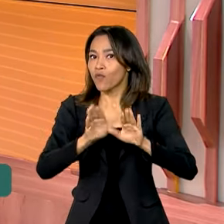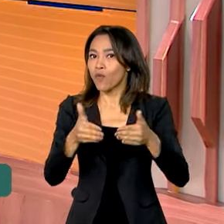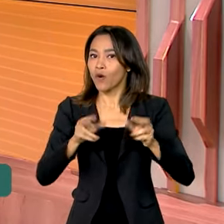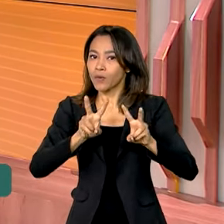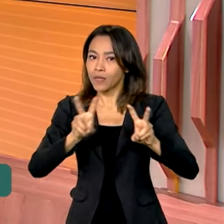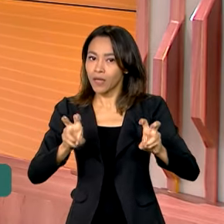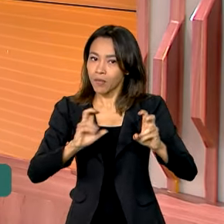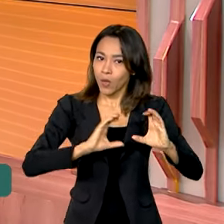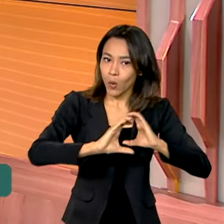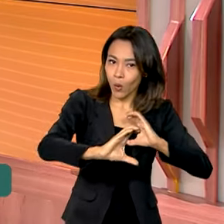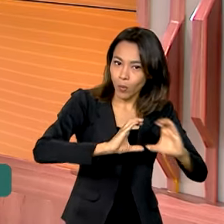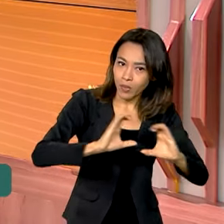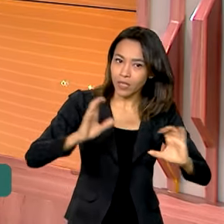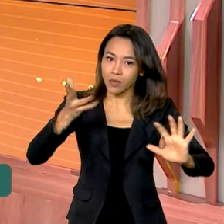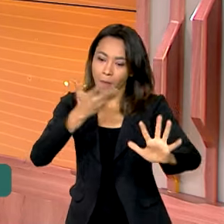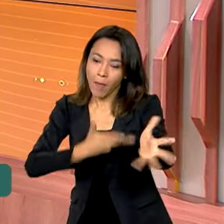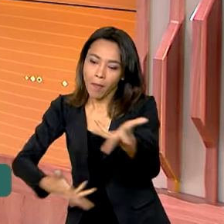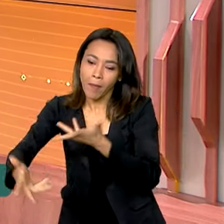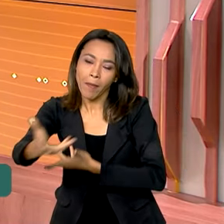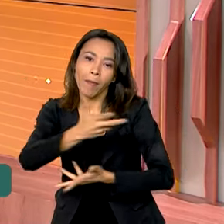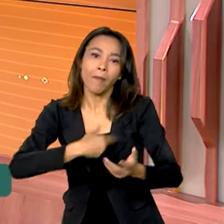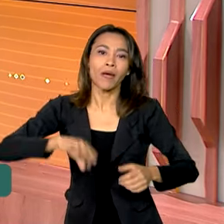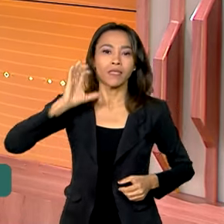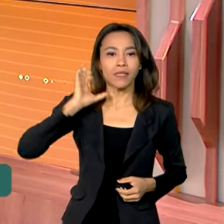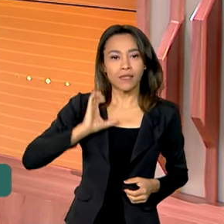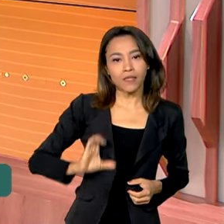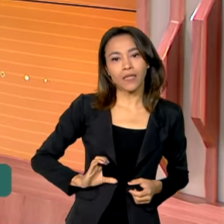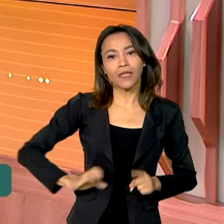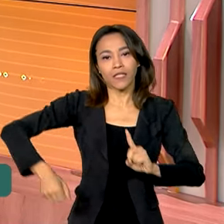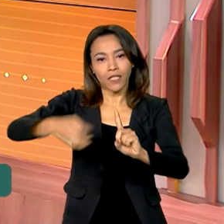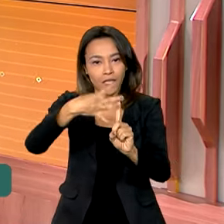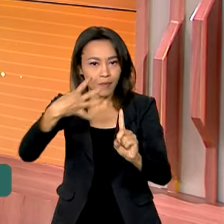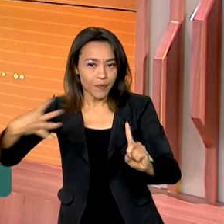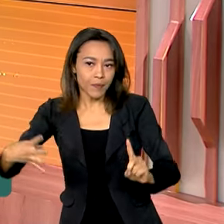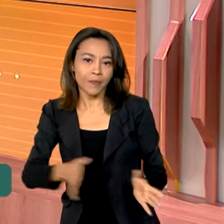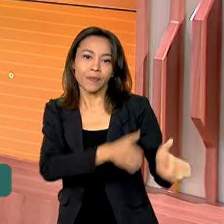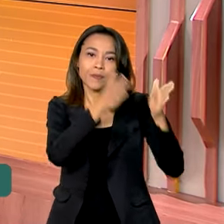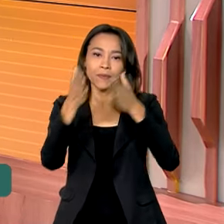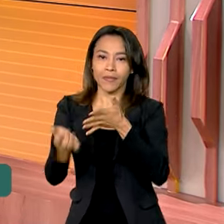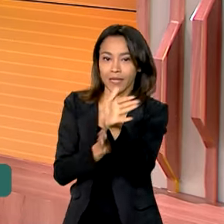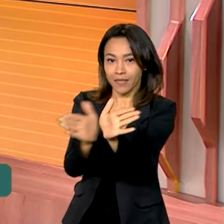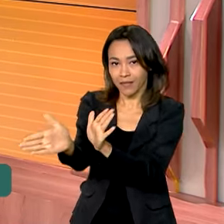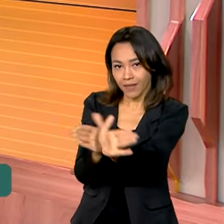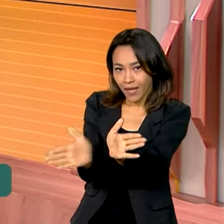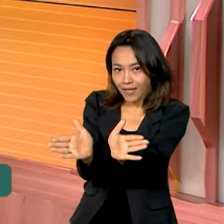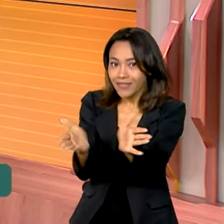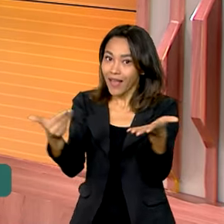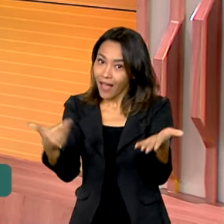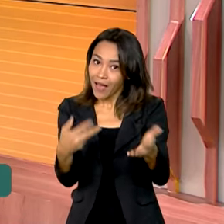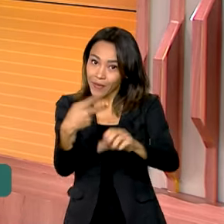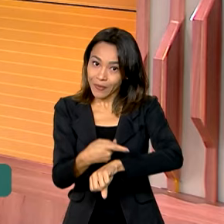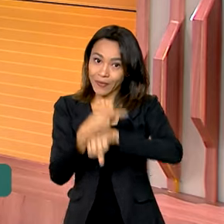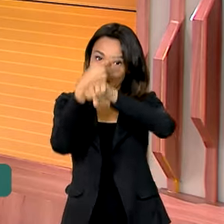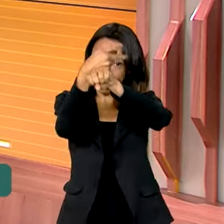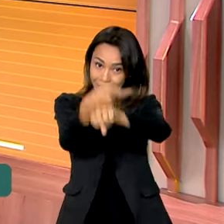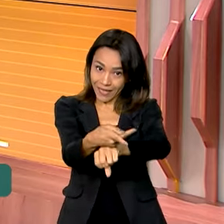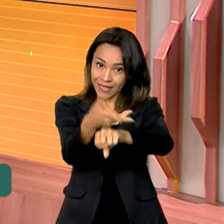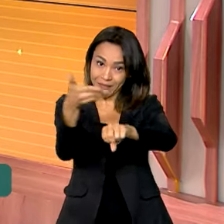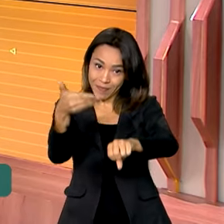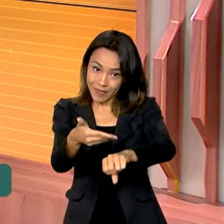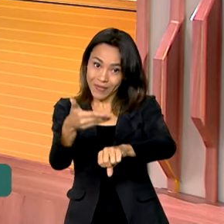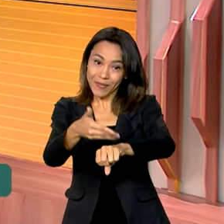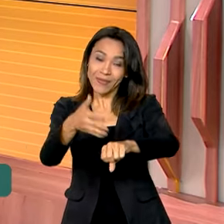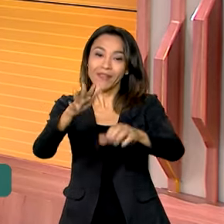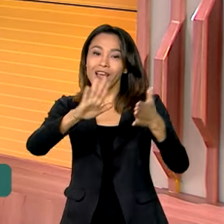comunicação comunitária, cidadania LGBTQIA+, e acessibilidade. É o prêmio Cidadania na